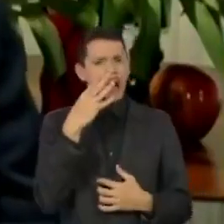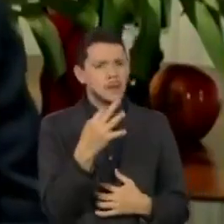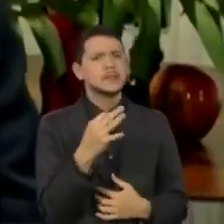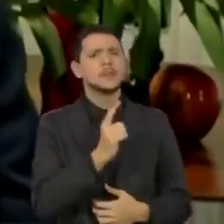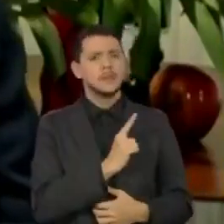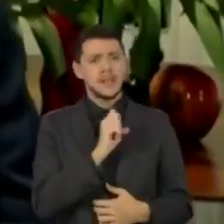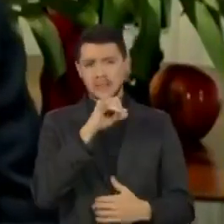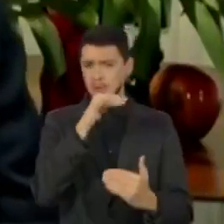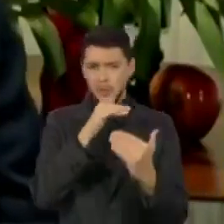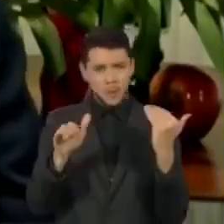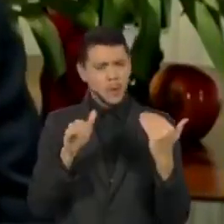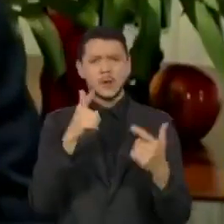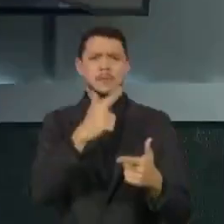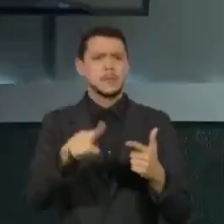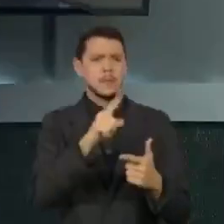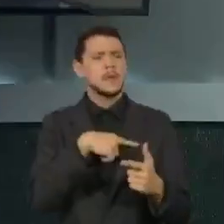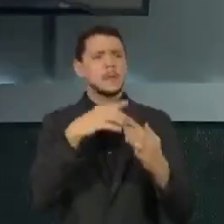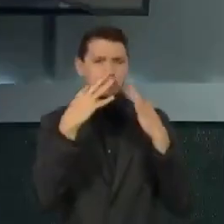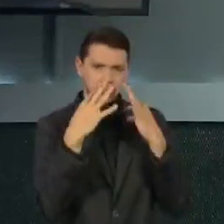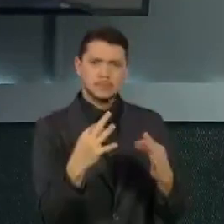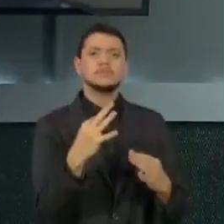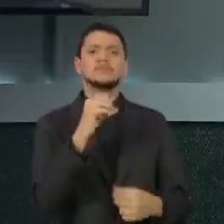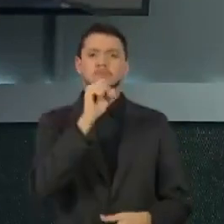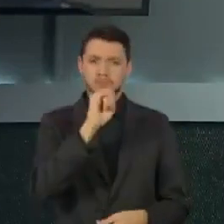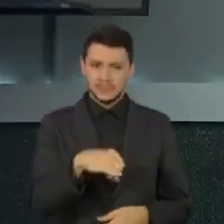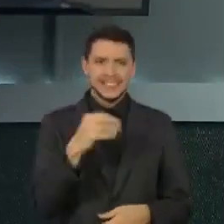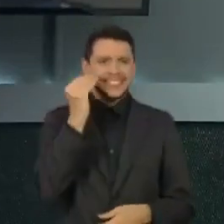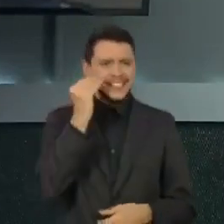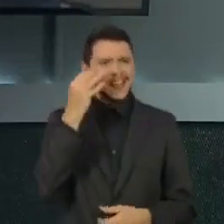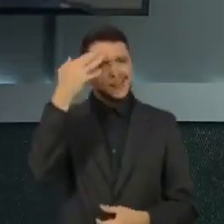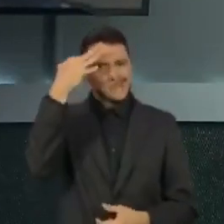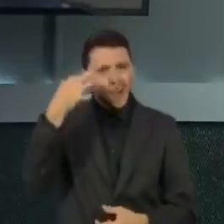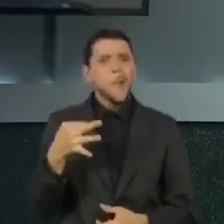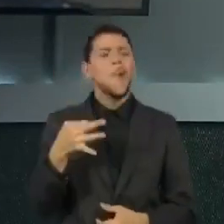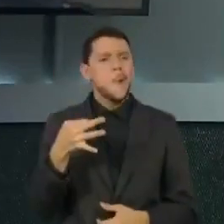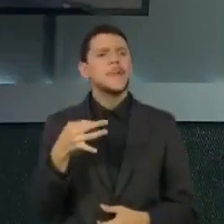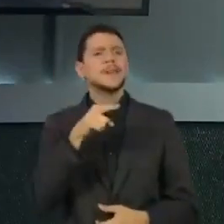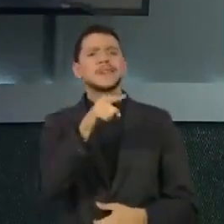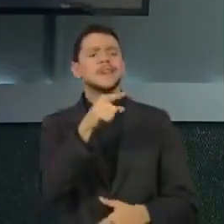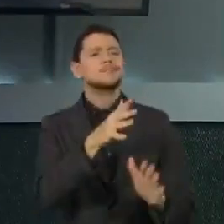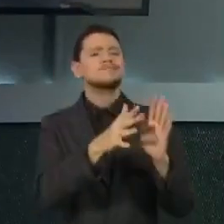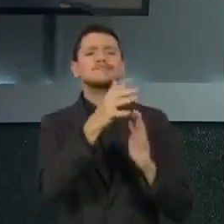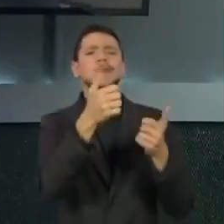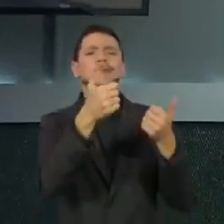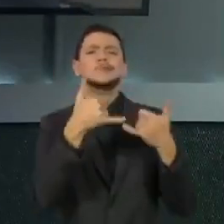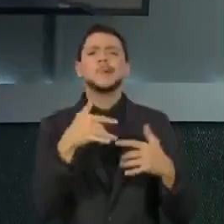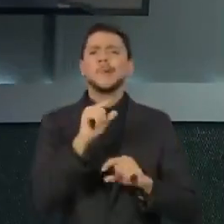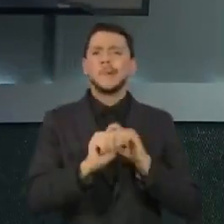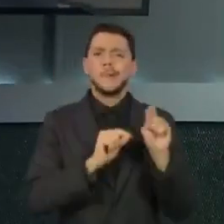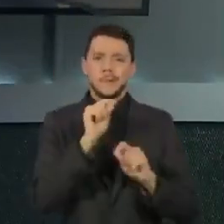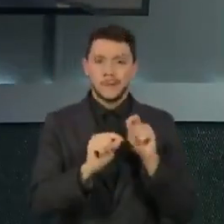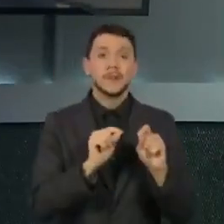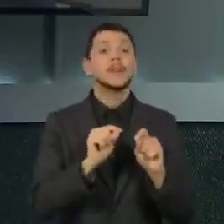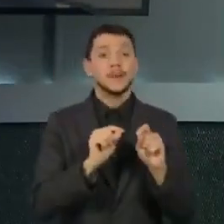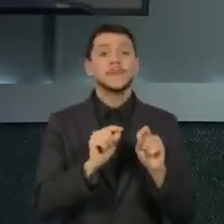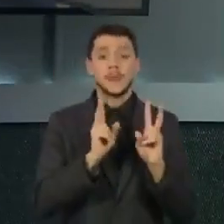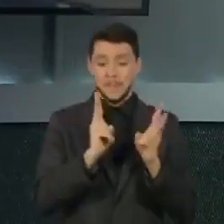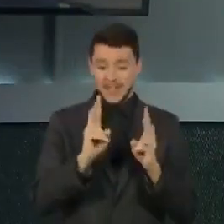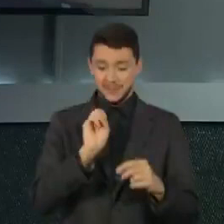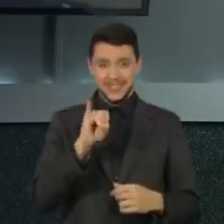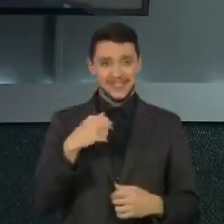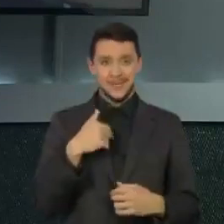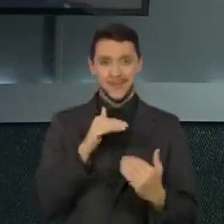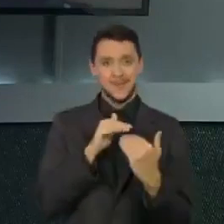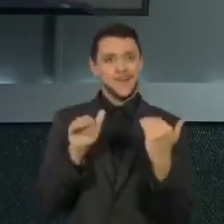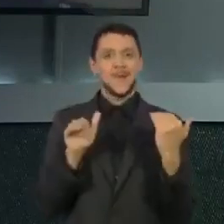discordância, alguém que era capaz, inclusive, de procurar compreender, de fato, o que outra pessoa colocava, mesmo que contra ele fosse.